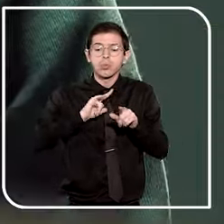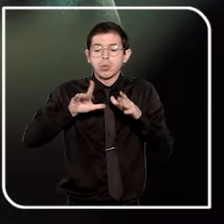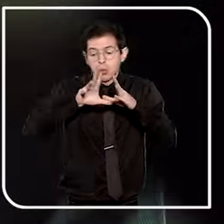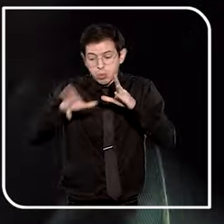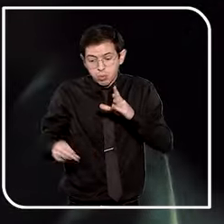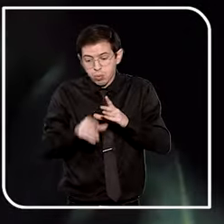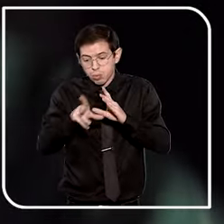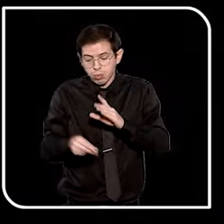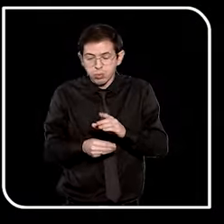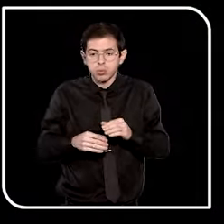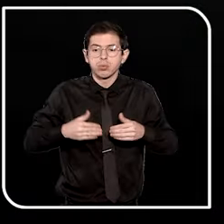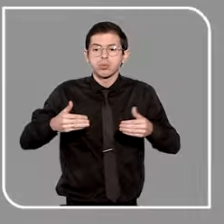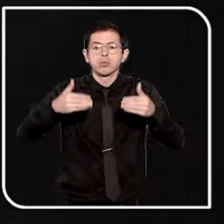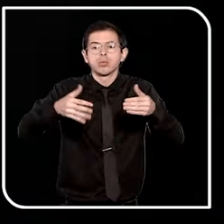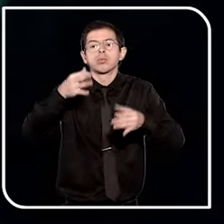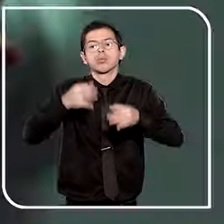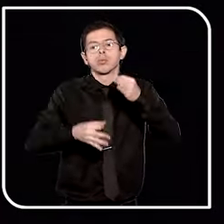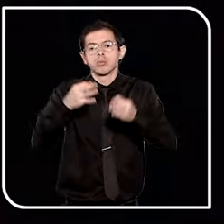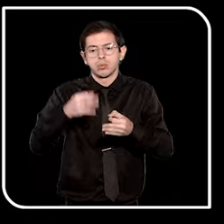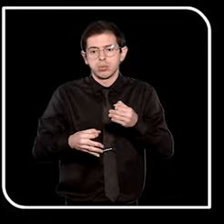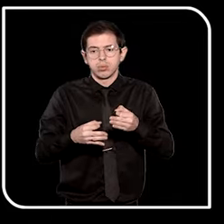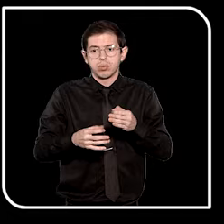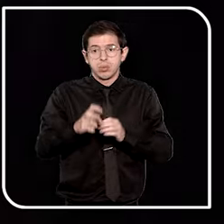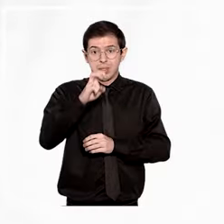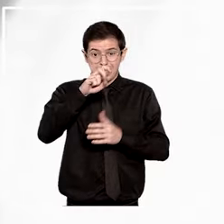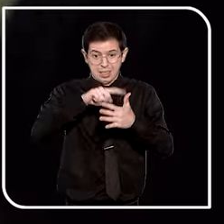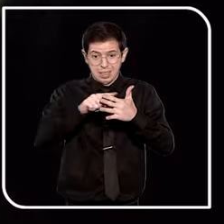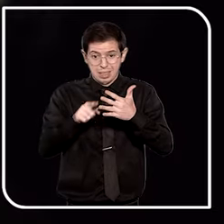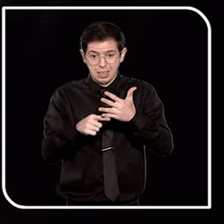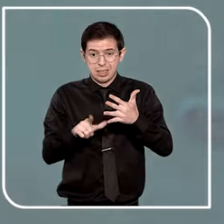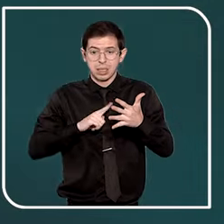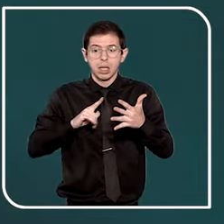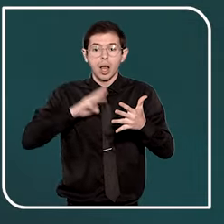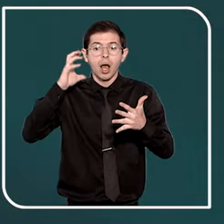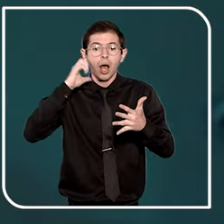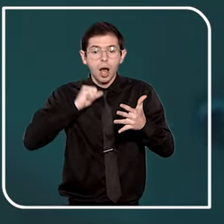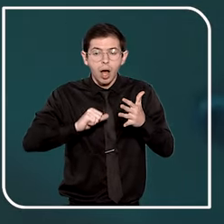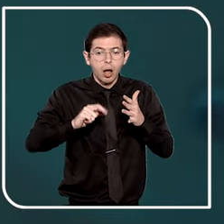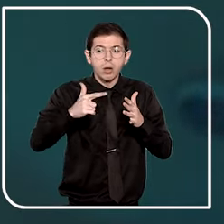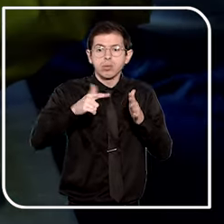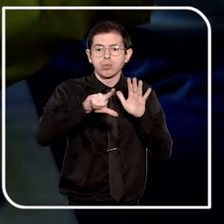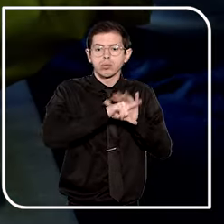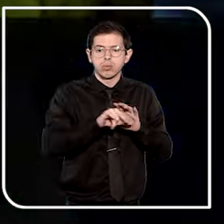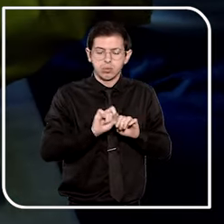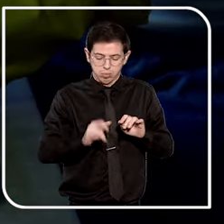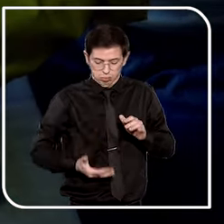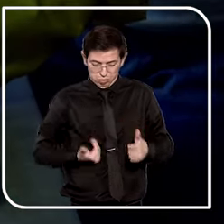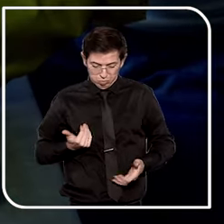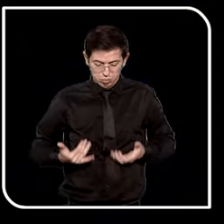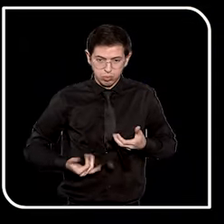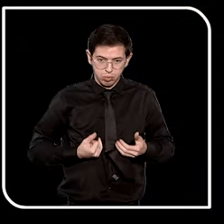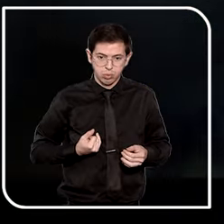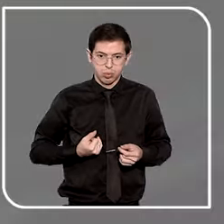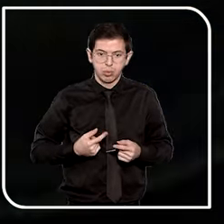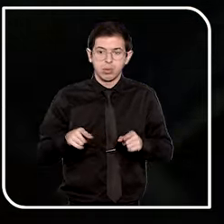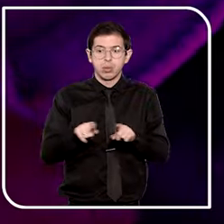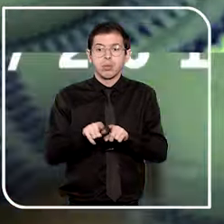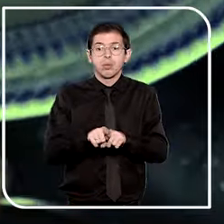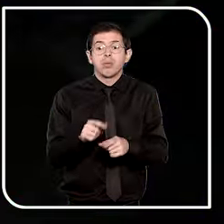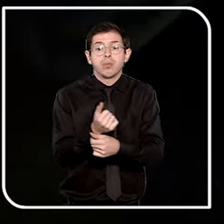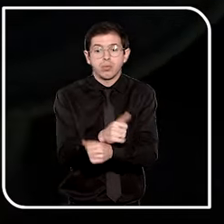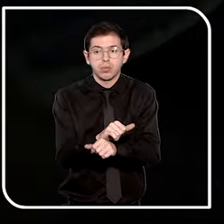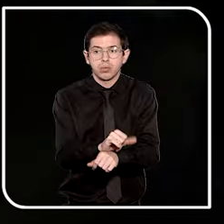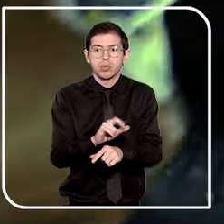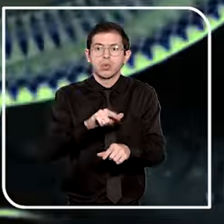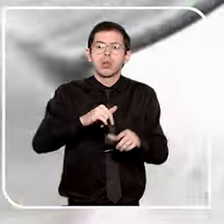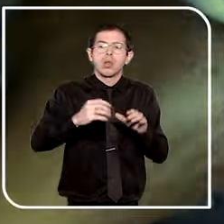Entre as cinco classificações atuais do crime, adoção ilegal, remoção de órgãos e servidão foram incluídas pela